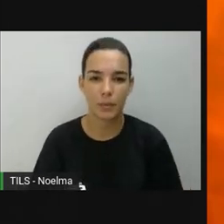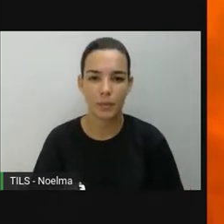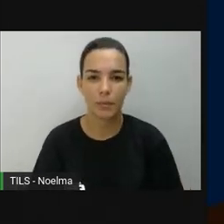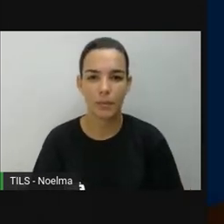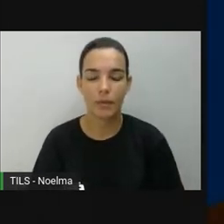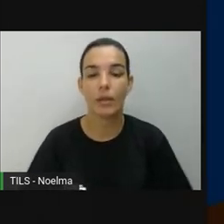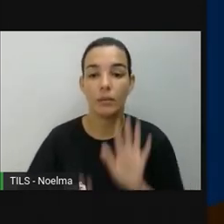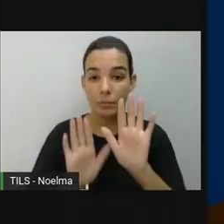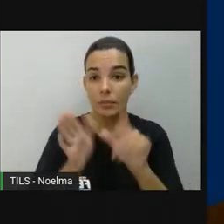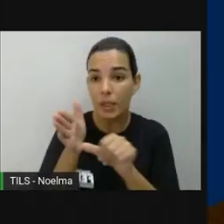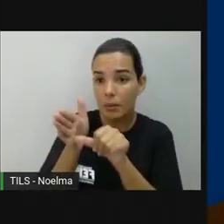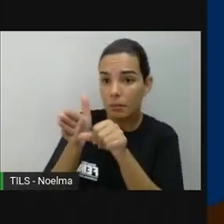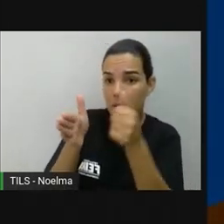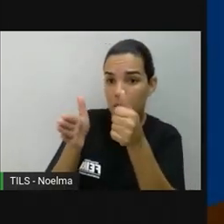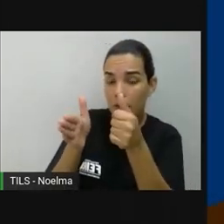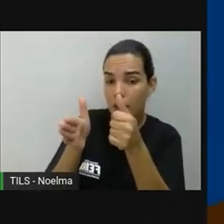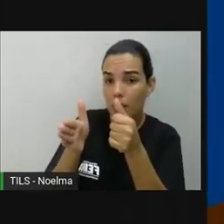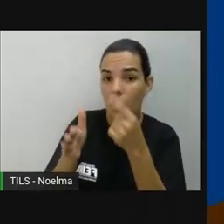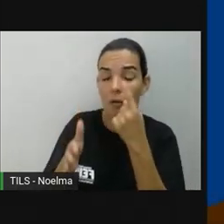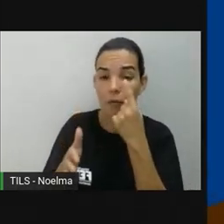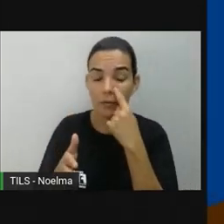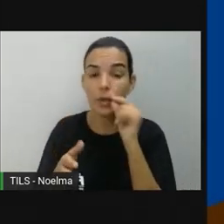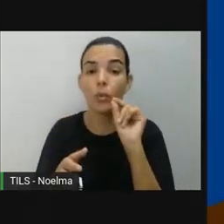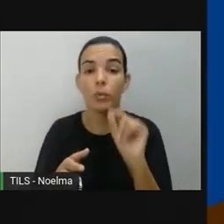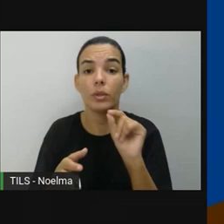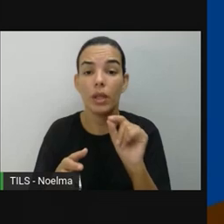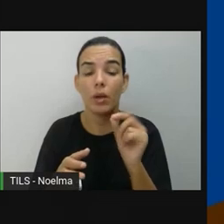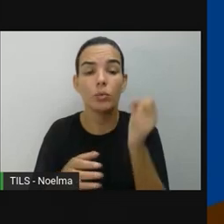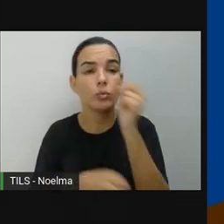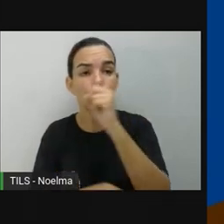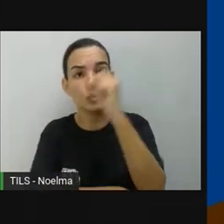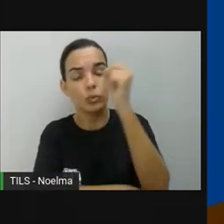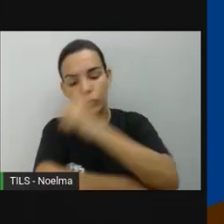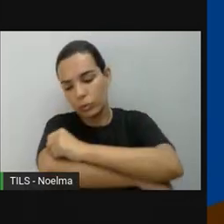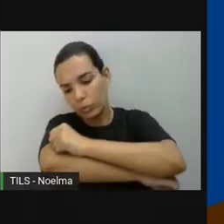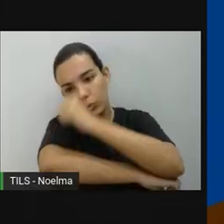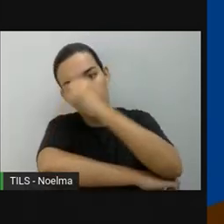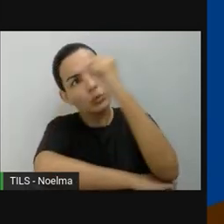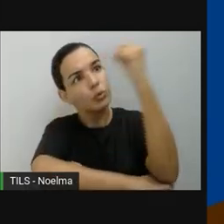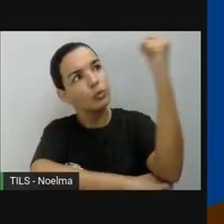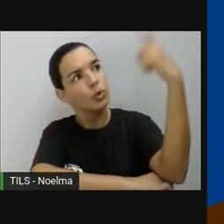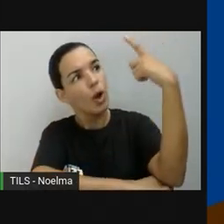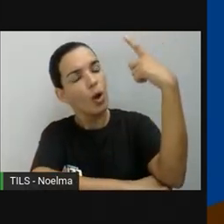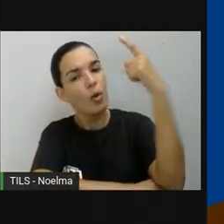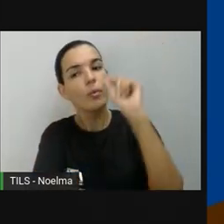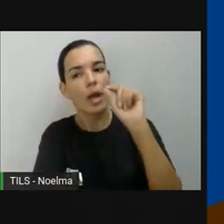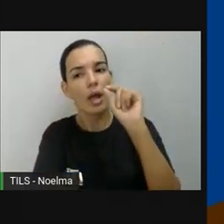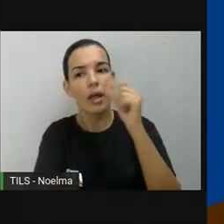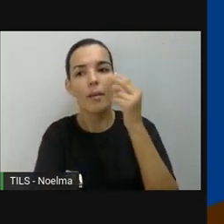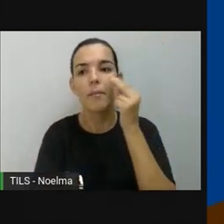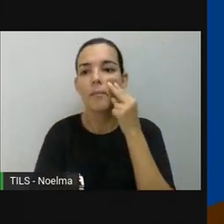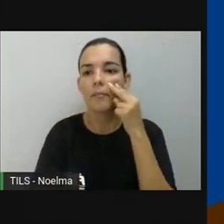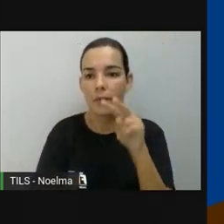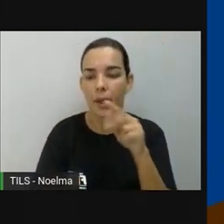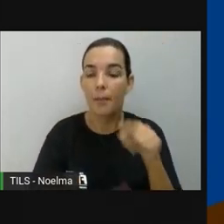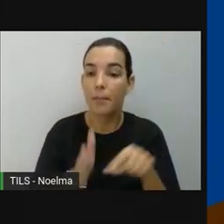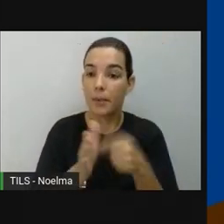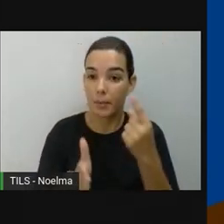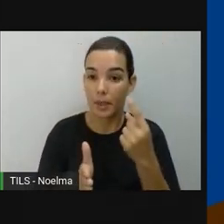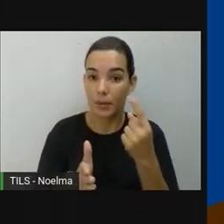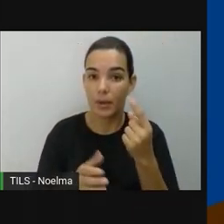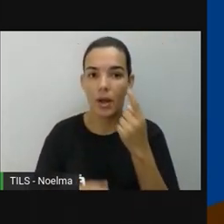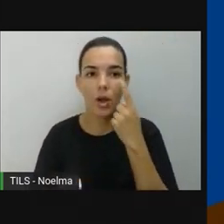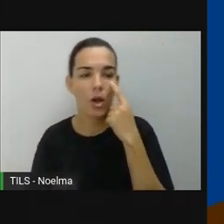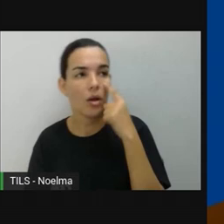Primeiro, vamos localizar o lado em que o sol nasce e o outro lado, onde ele se põe. A direção do